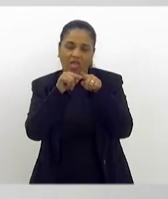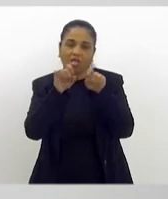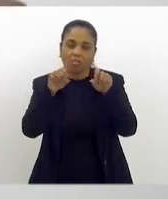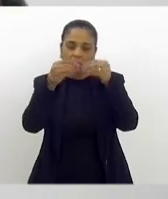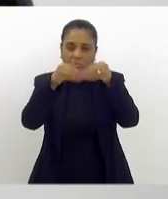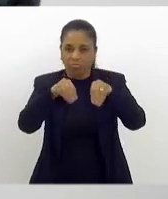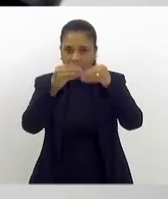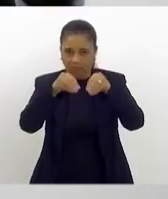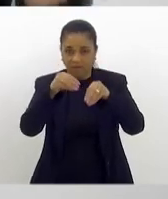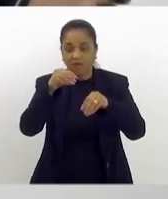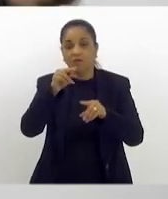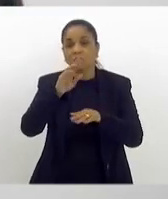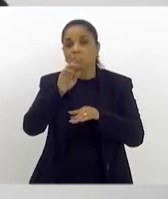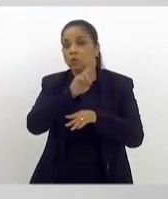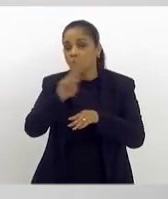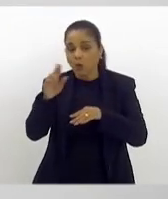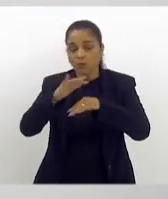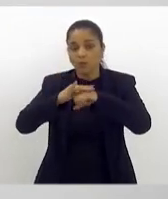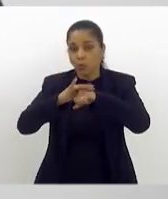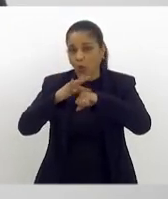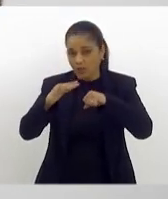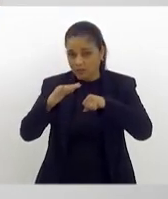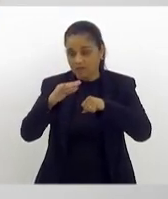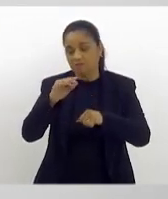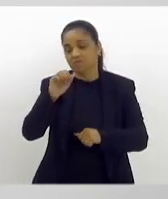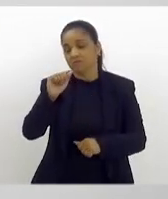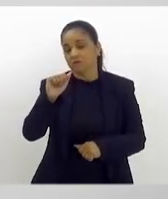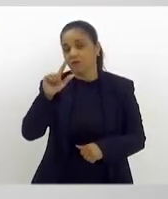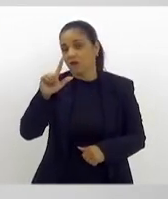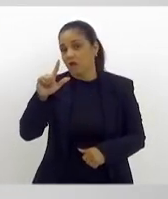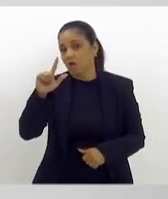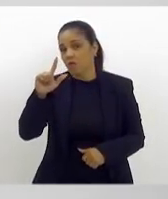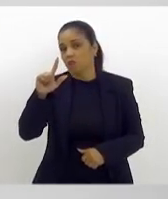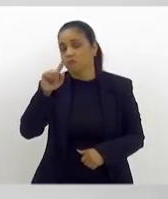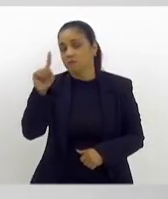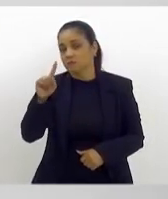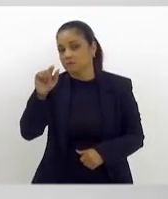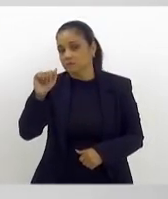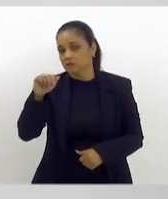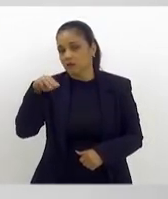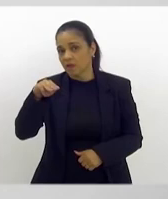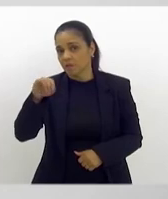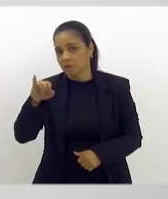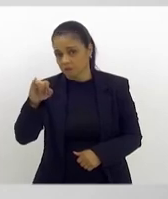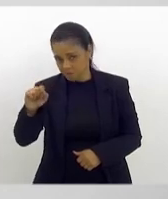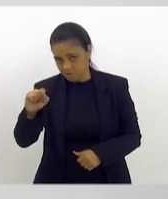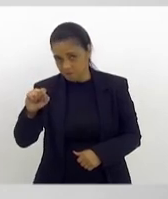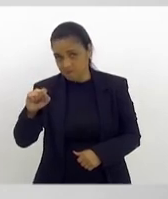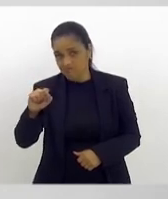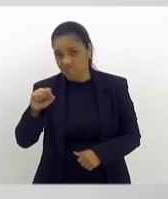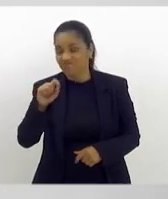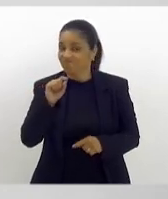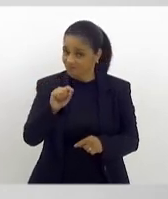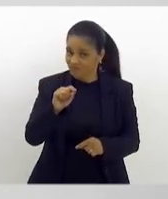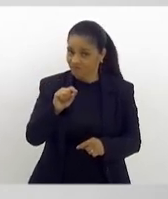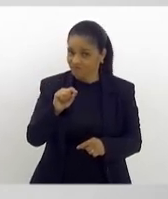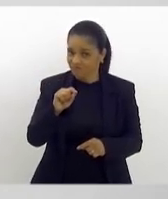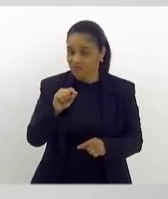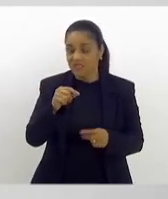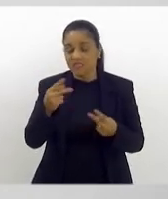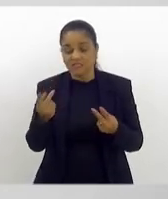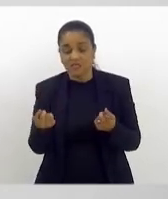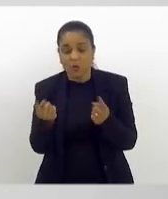E você sabe o prejuízo que é o Alzheimer. Então, o oposto disso seria muito melhor, mais sinapse.